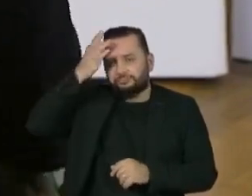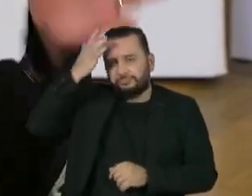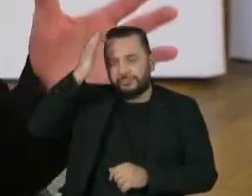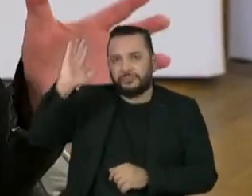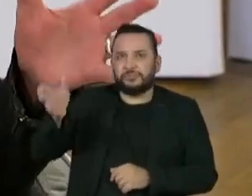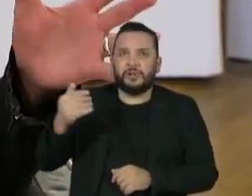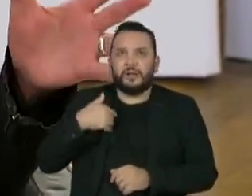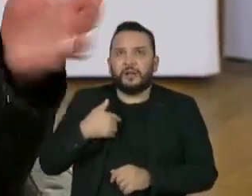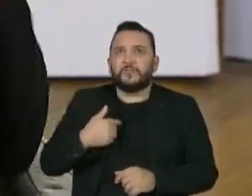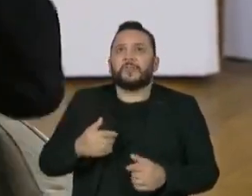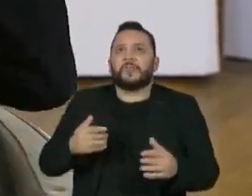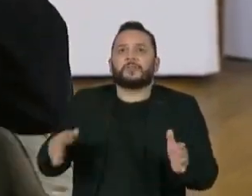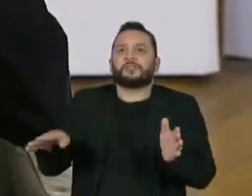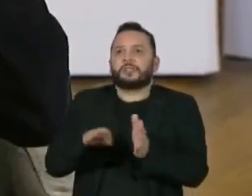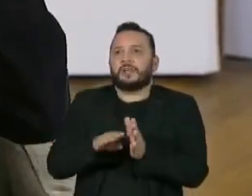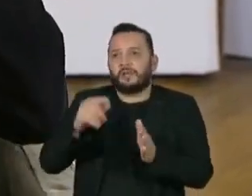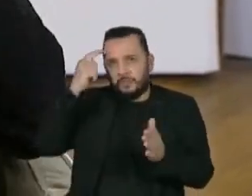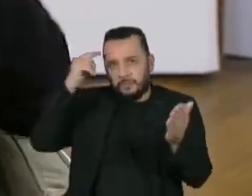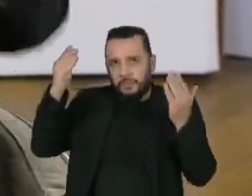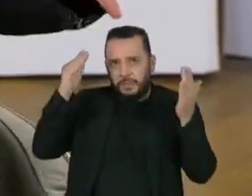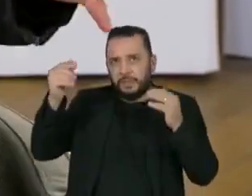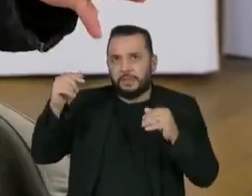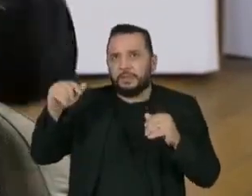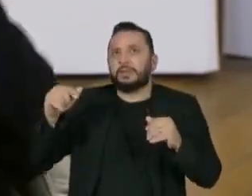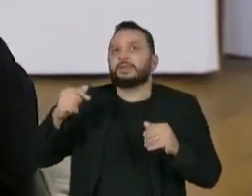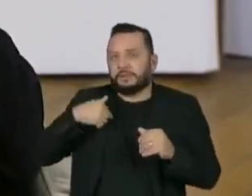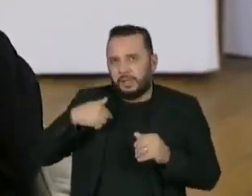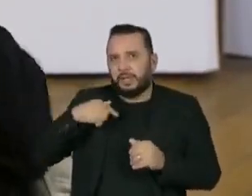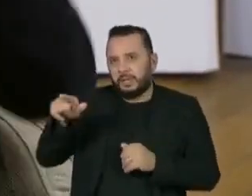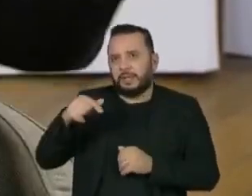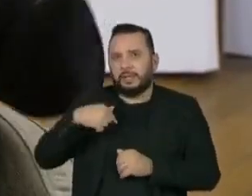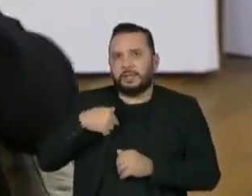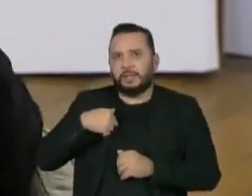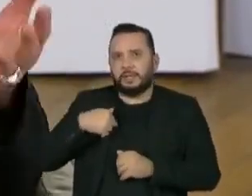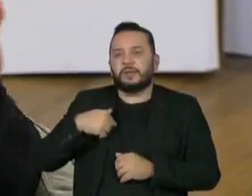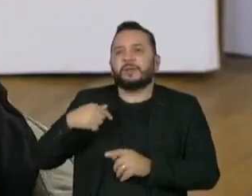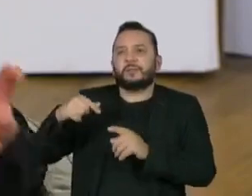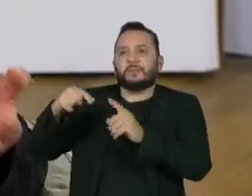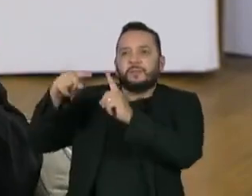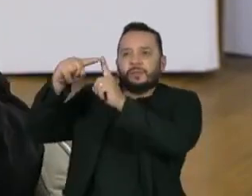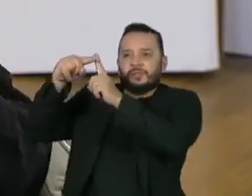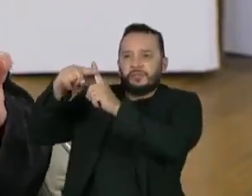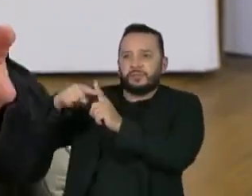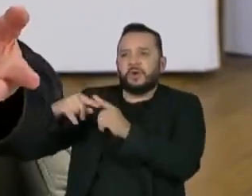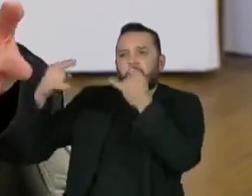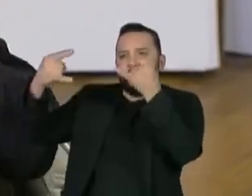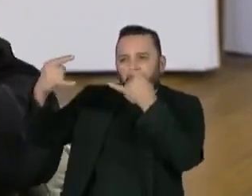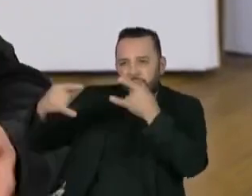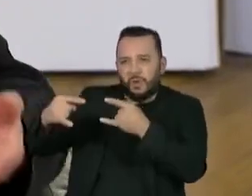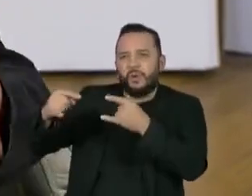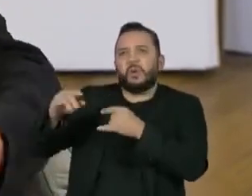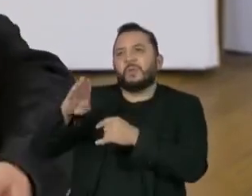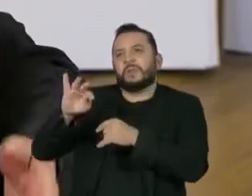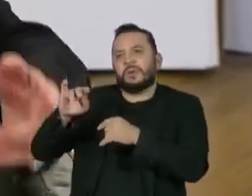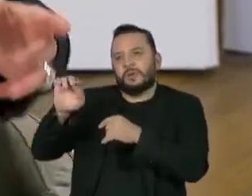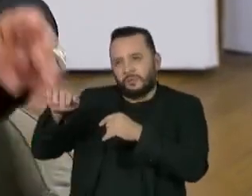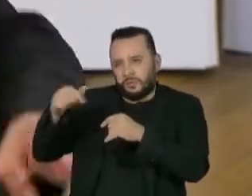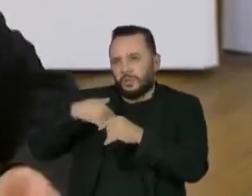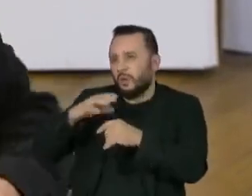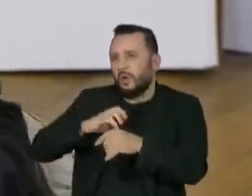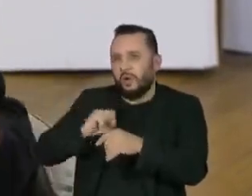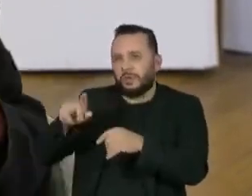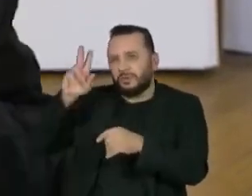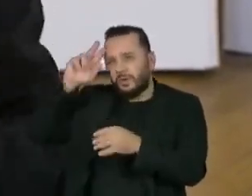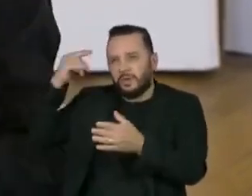acontece? Eu chego numa determinada situação, vem automático na minha cabeça. Caverna do Clube. Os prós. Pô, eu gosto de rock and roll, eu gosto dos beats, isso aqui é histórico, eu vou entrar.